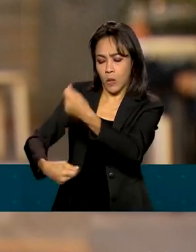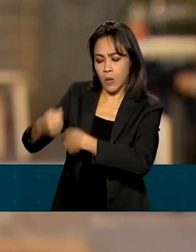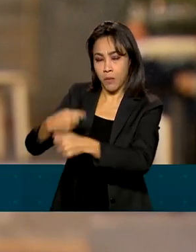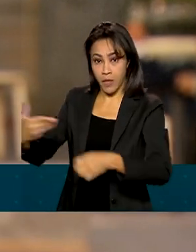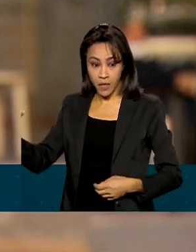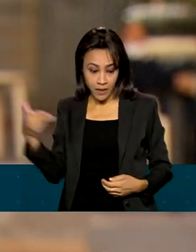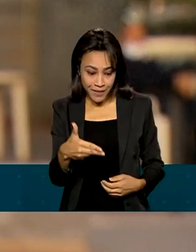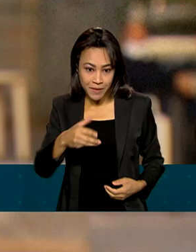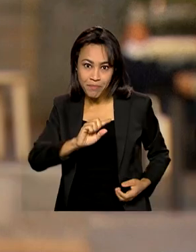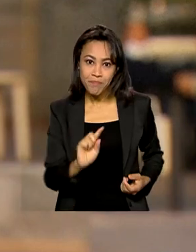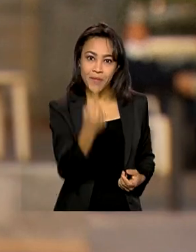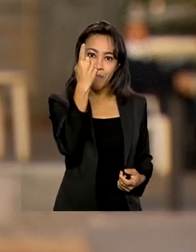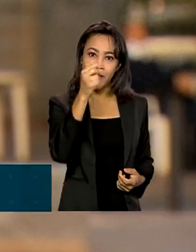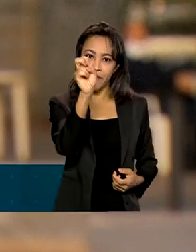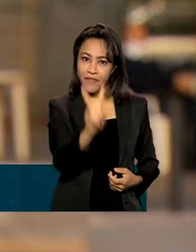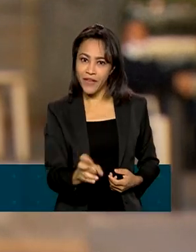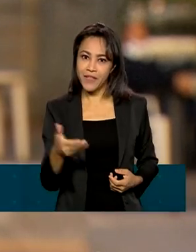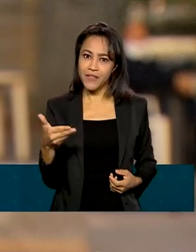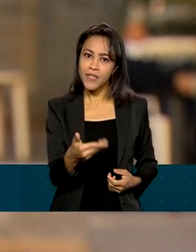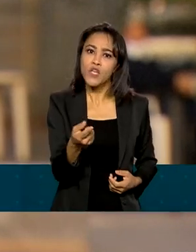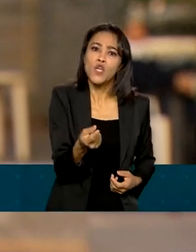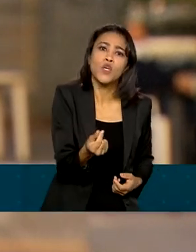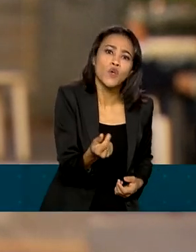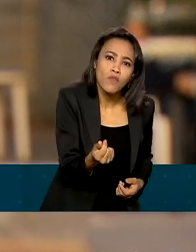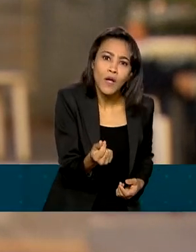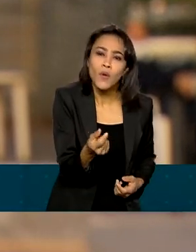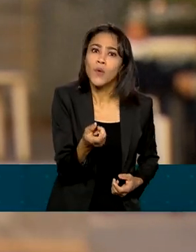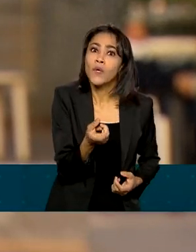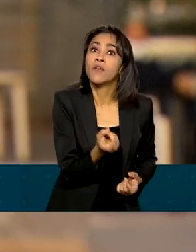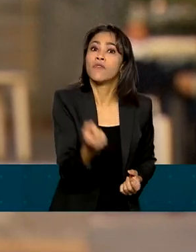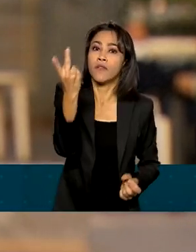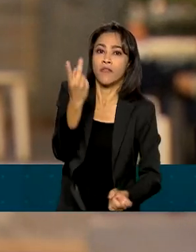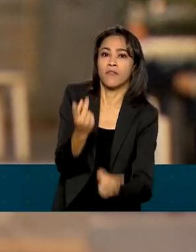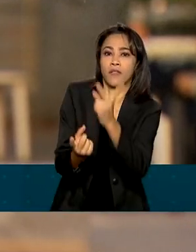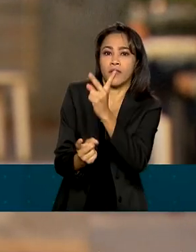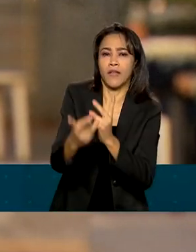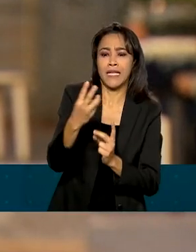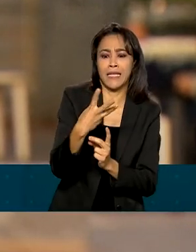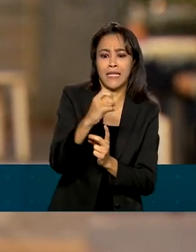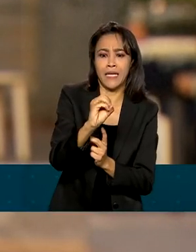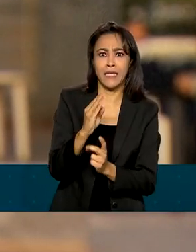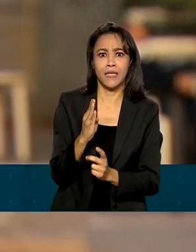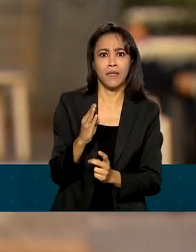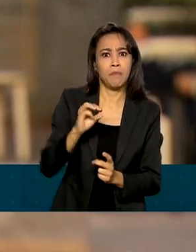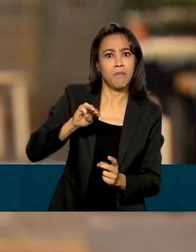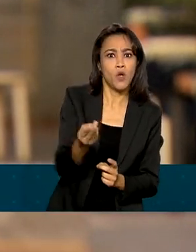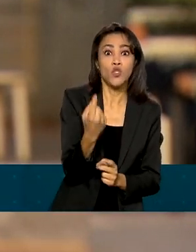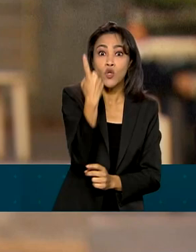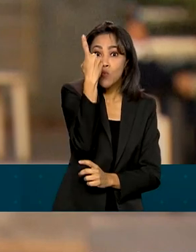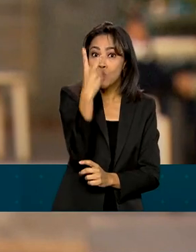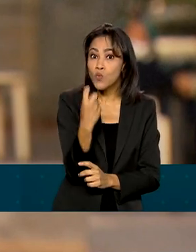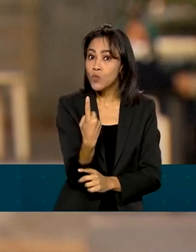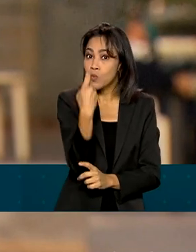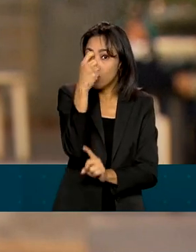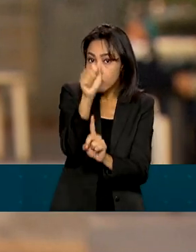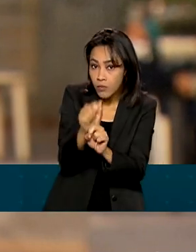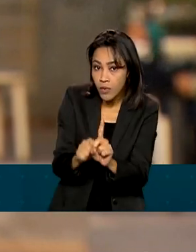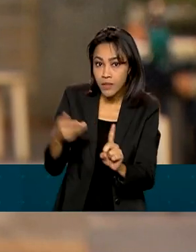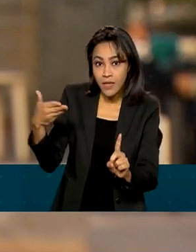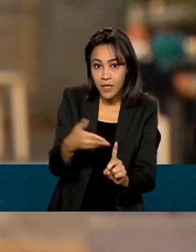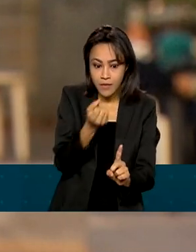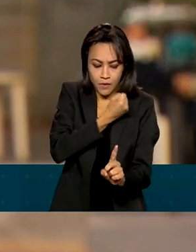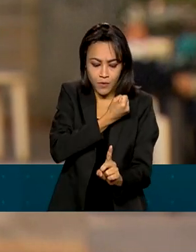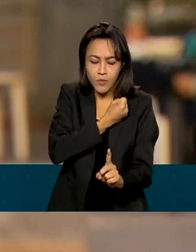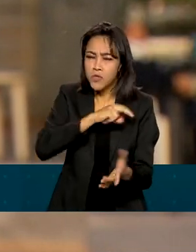primeira vez que o valor de exportação ultrapassa 30 bilhões em um único mês. E o número representa